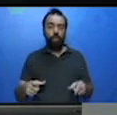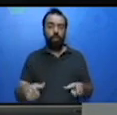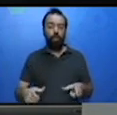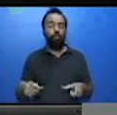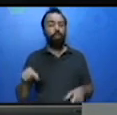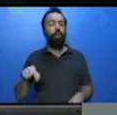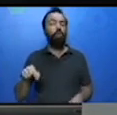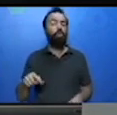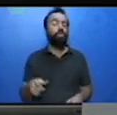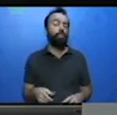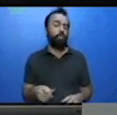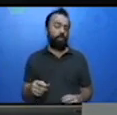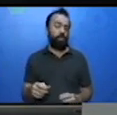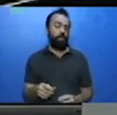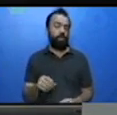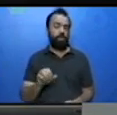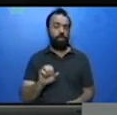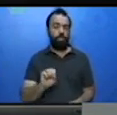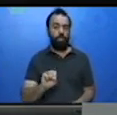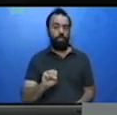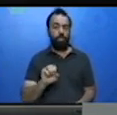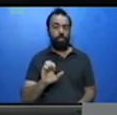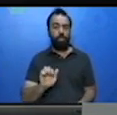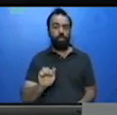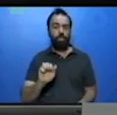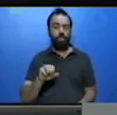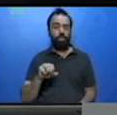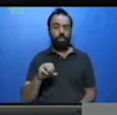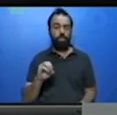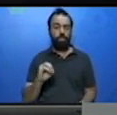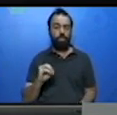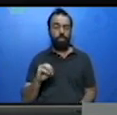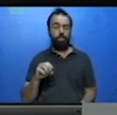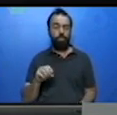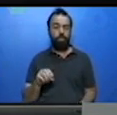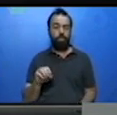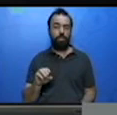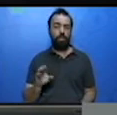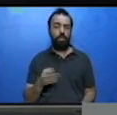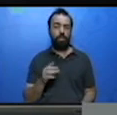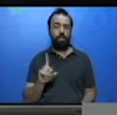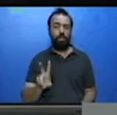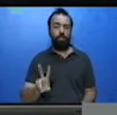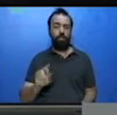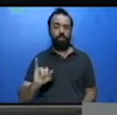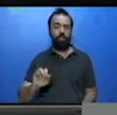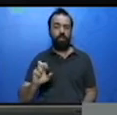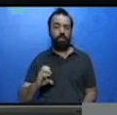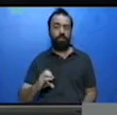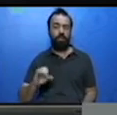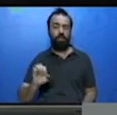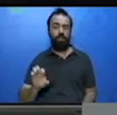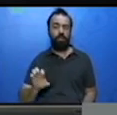São Vicente e seus habitantes enfrentaram dificuldades para sobreviver.